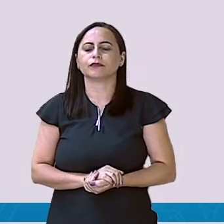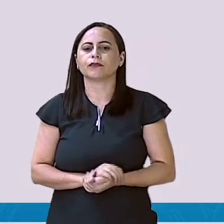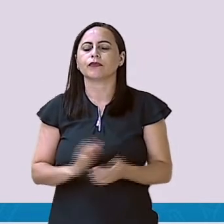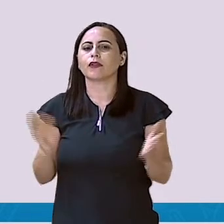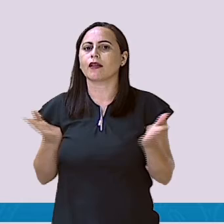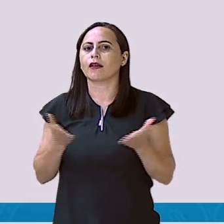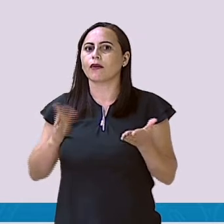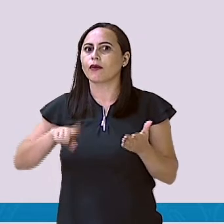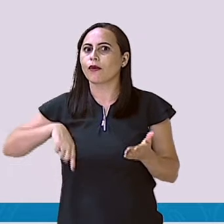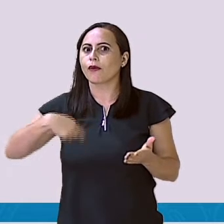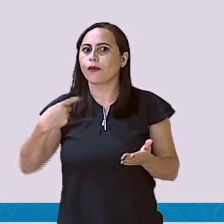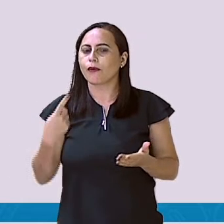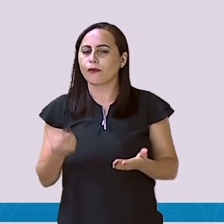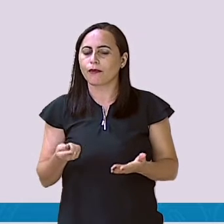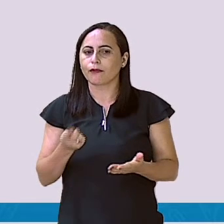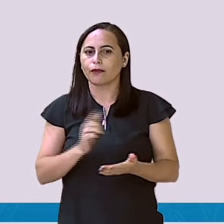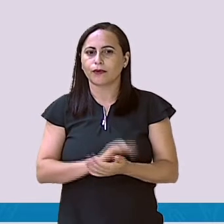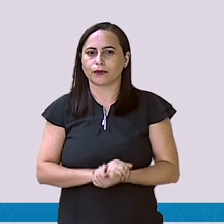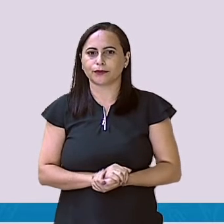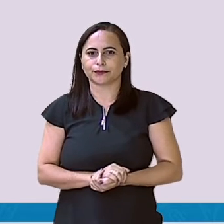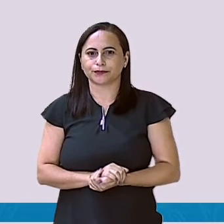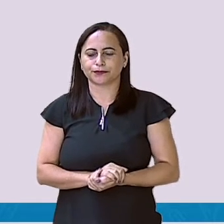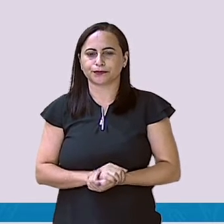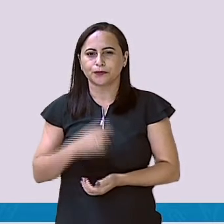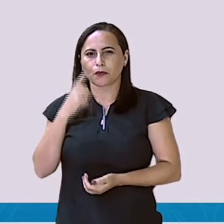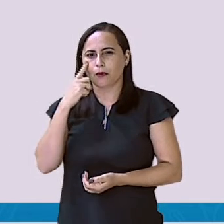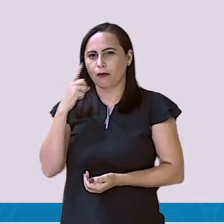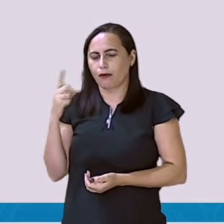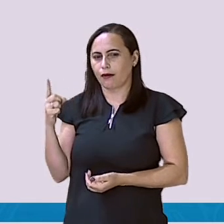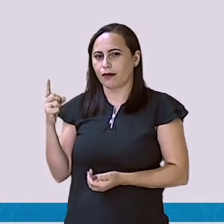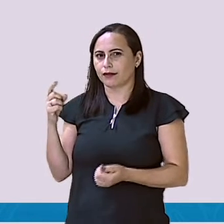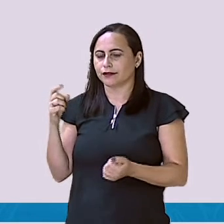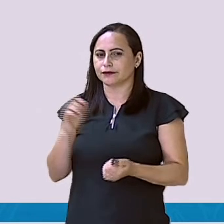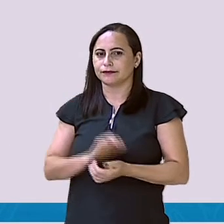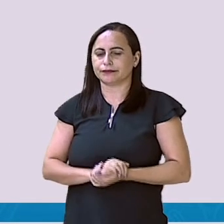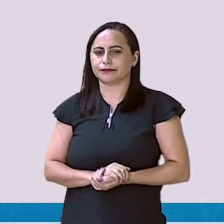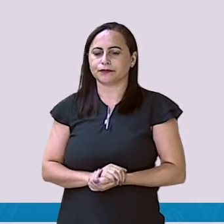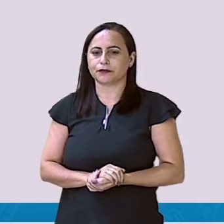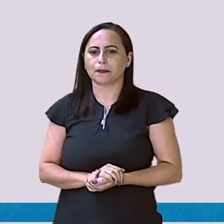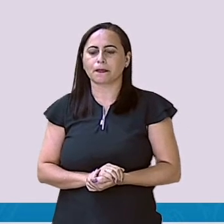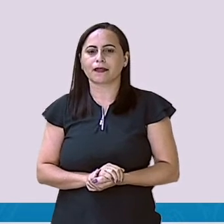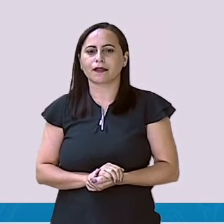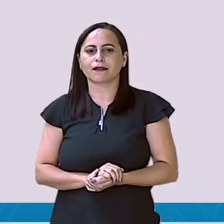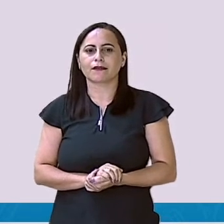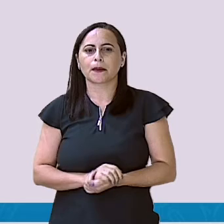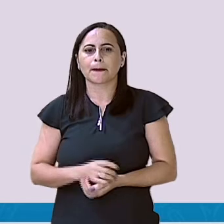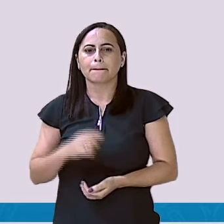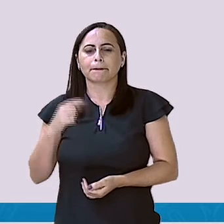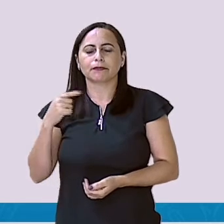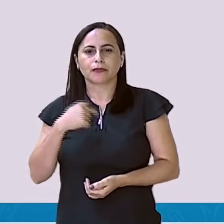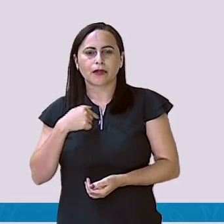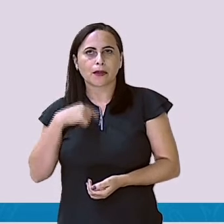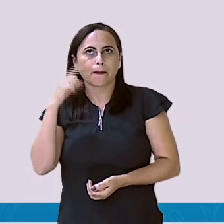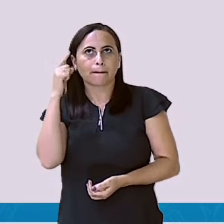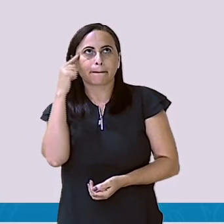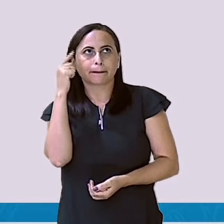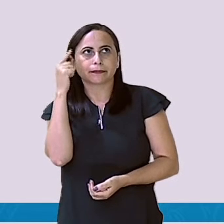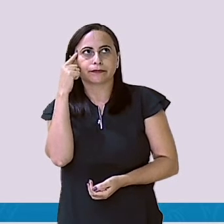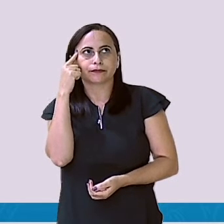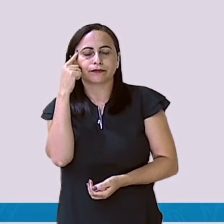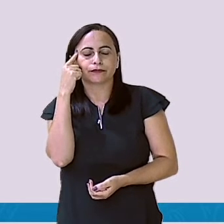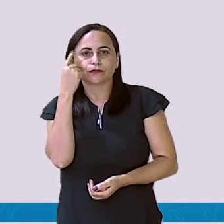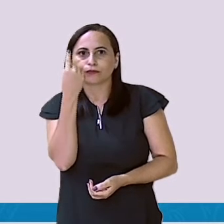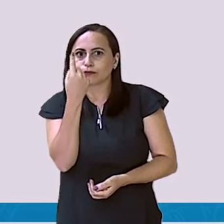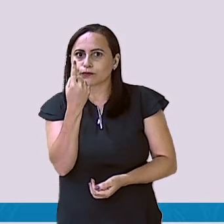Agora, nós temos aqui como se fosse uma espécie de charada. Pensei em um número. Então,